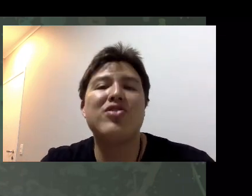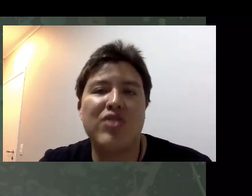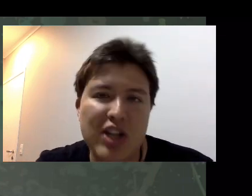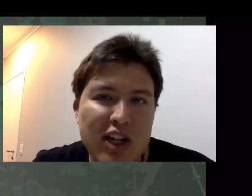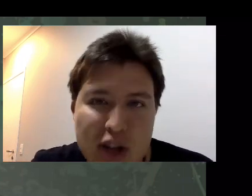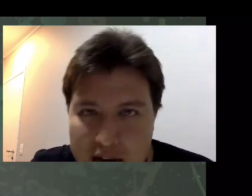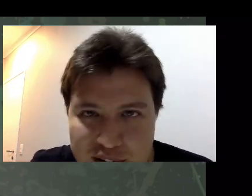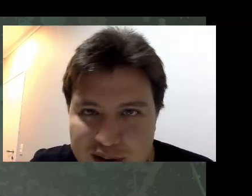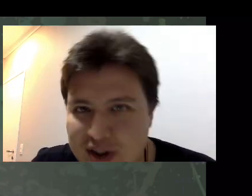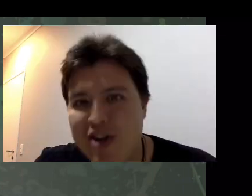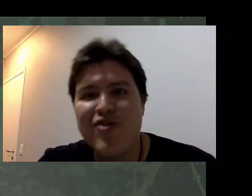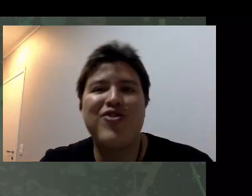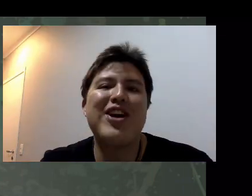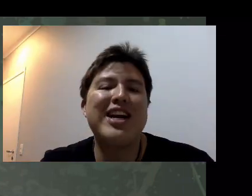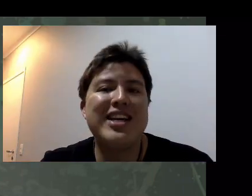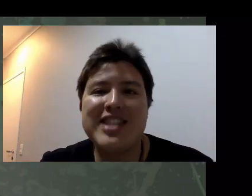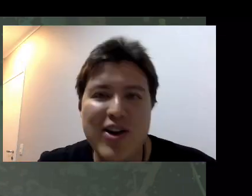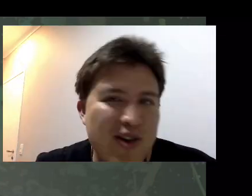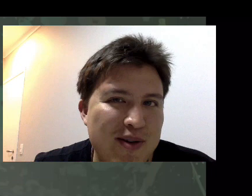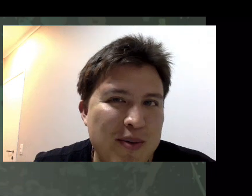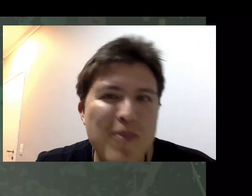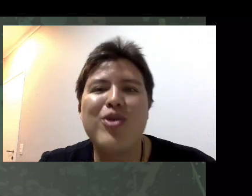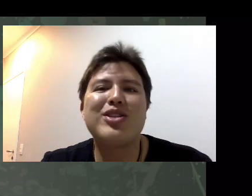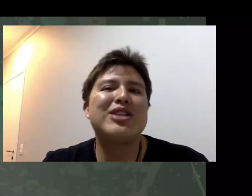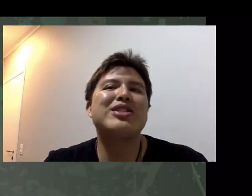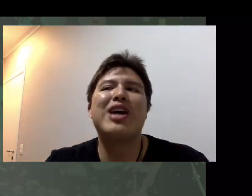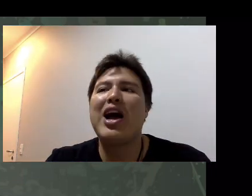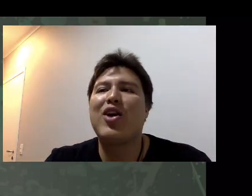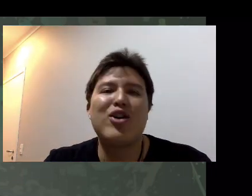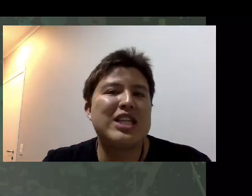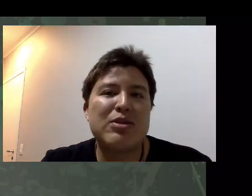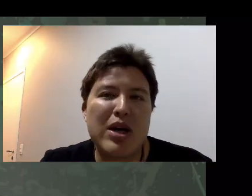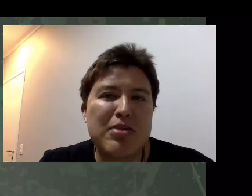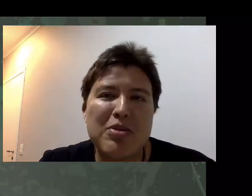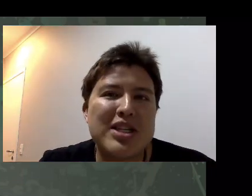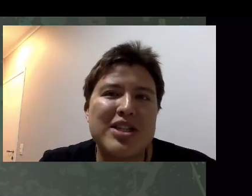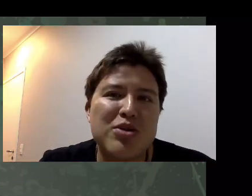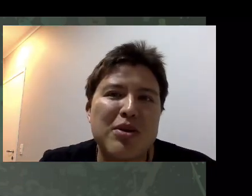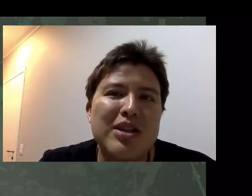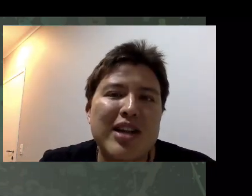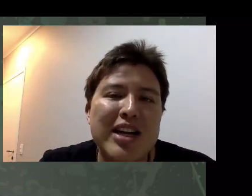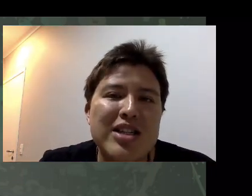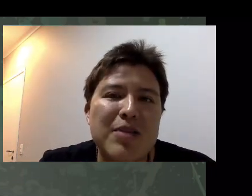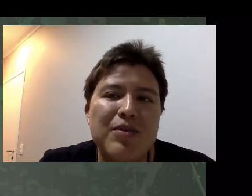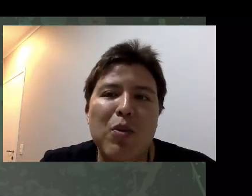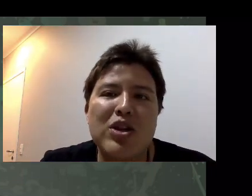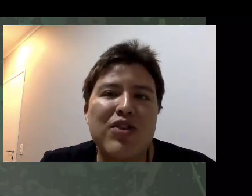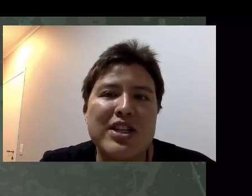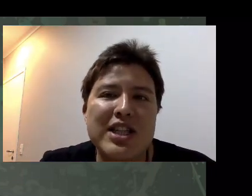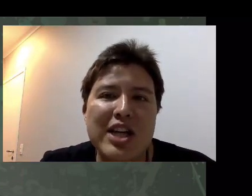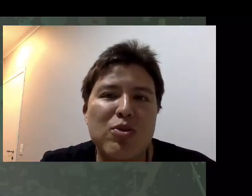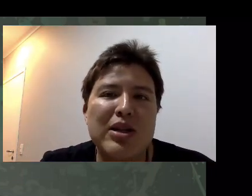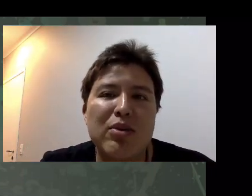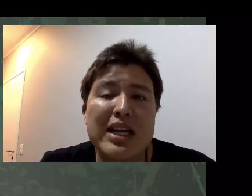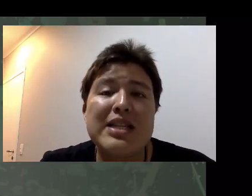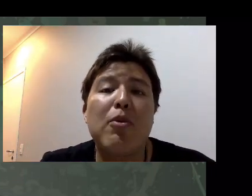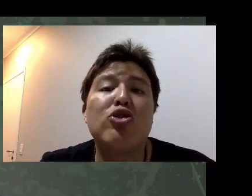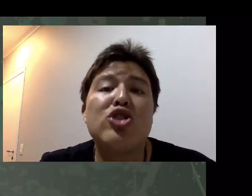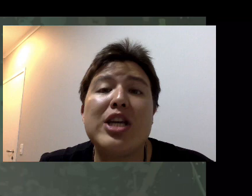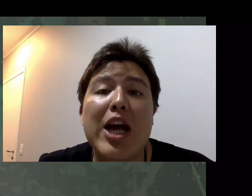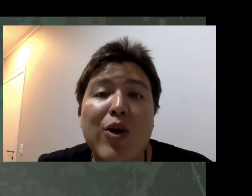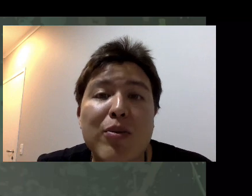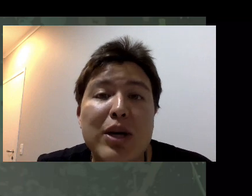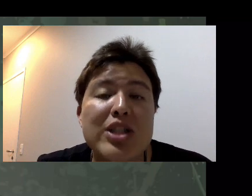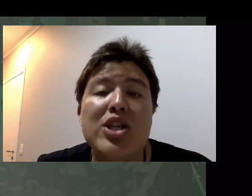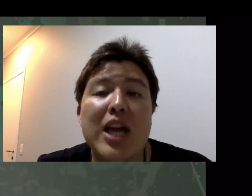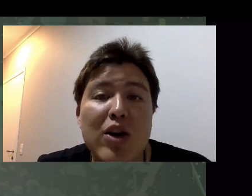feliz final de ano, feliz ano novo, muitas coisas boas para vocês em 2023, muita felicidade, muita abundância e